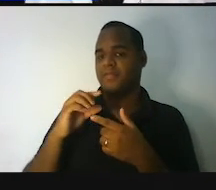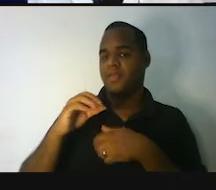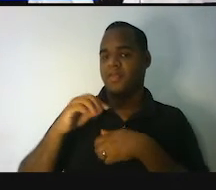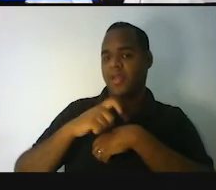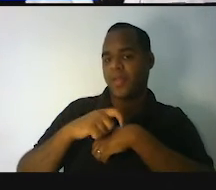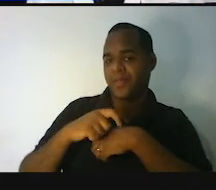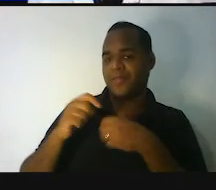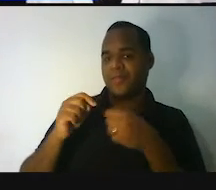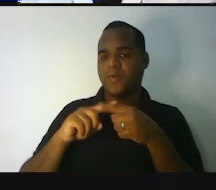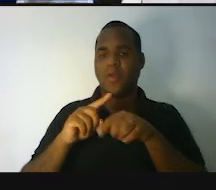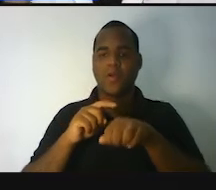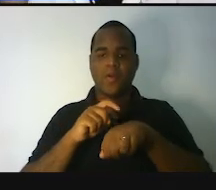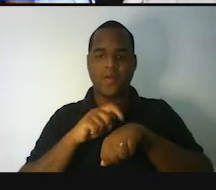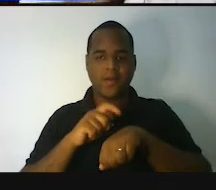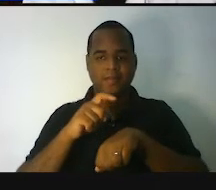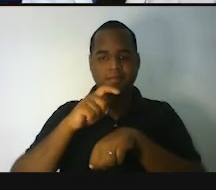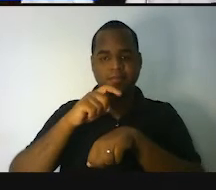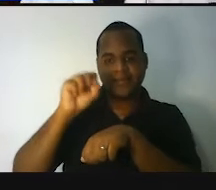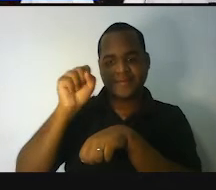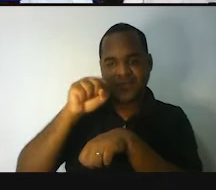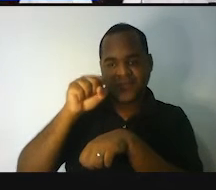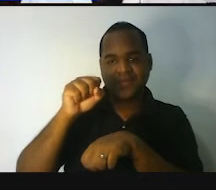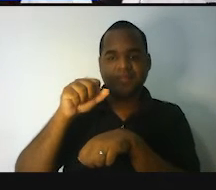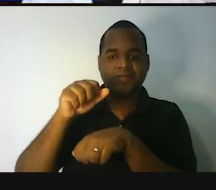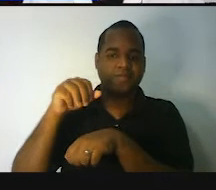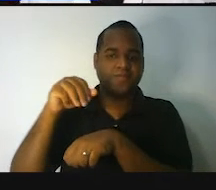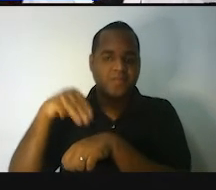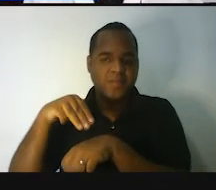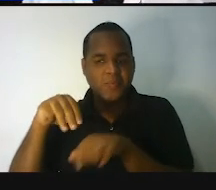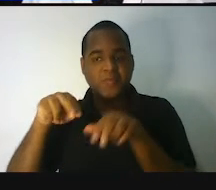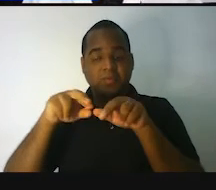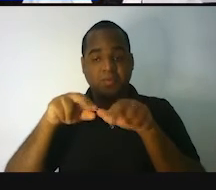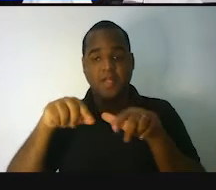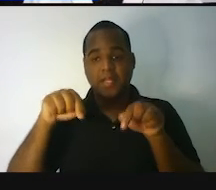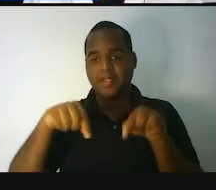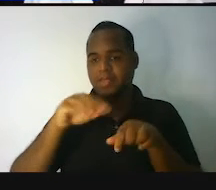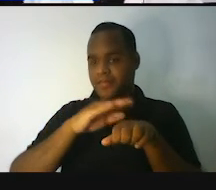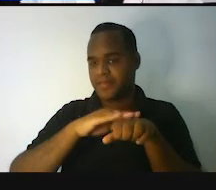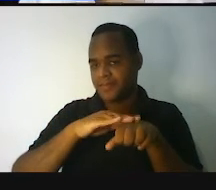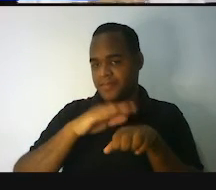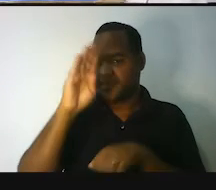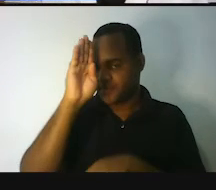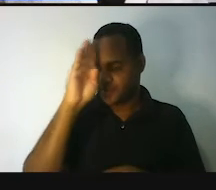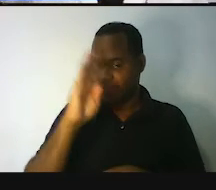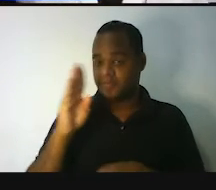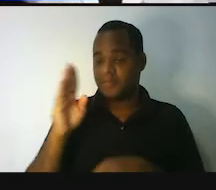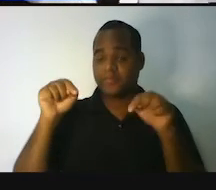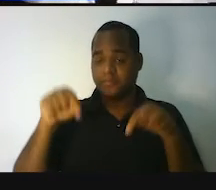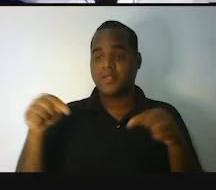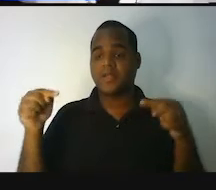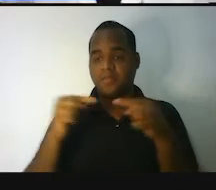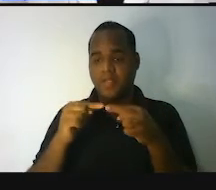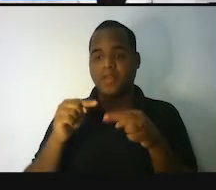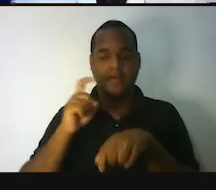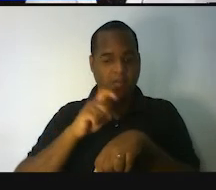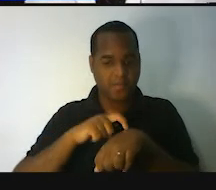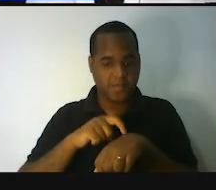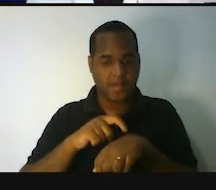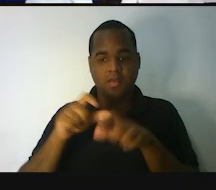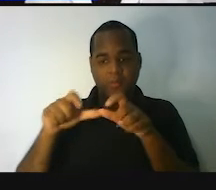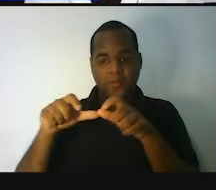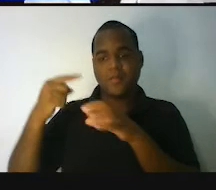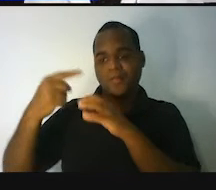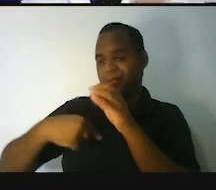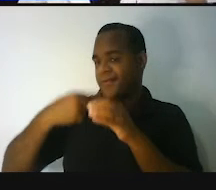horas, os segundos. O tempo aqui, né, no Brasil, é o mesmo tempo em qualquer